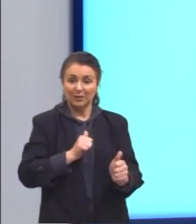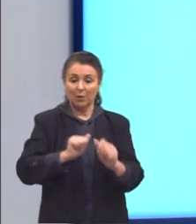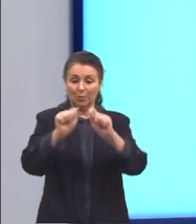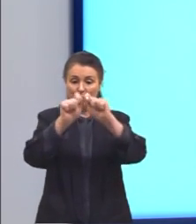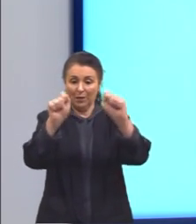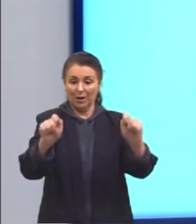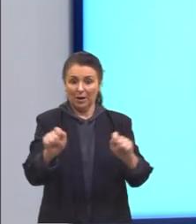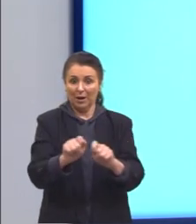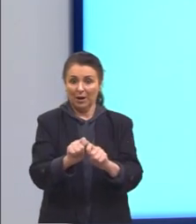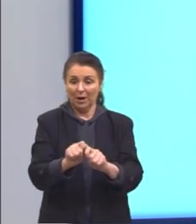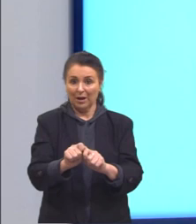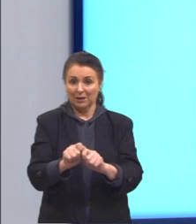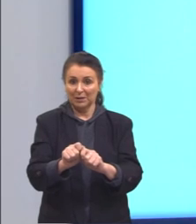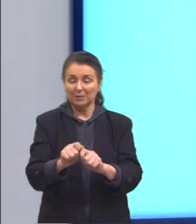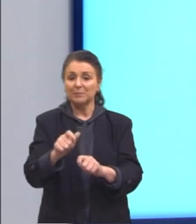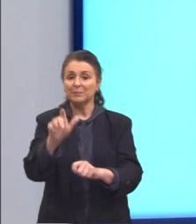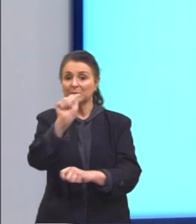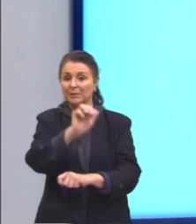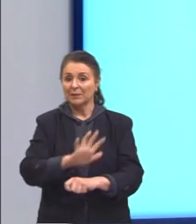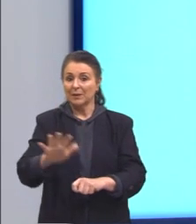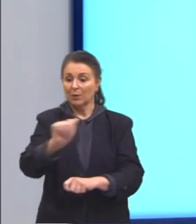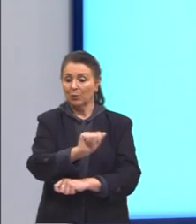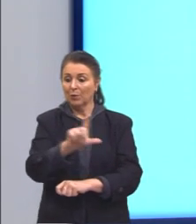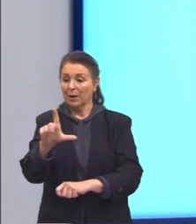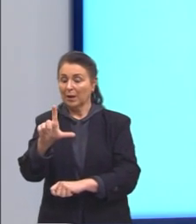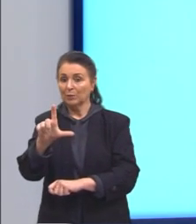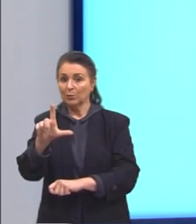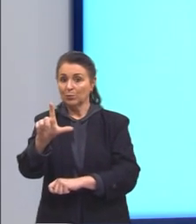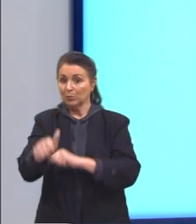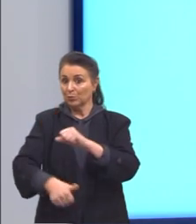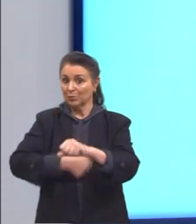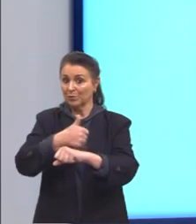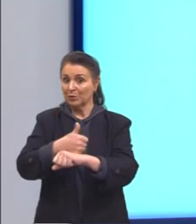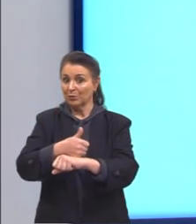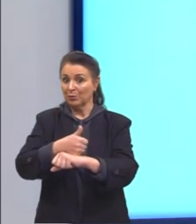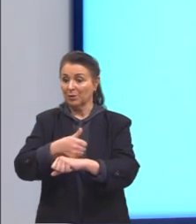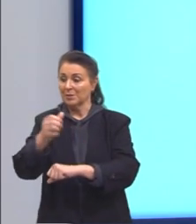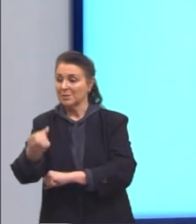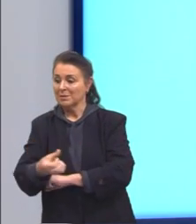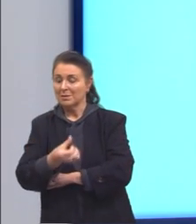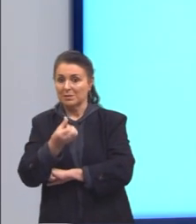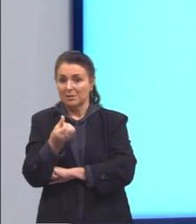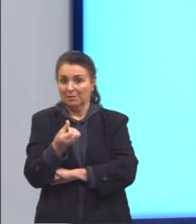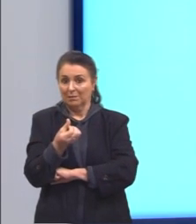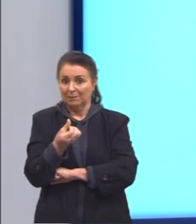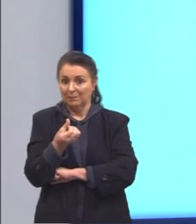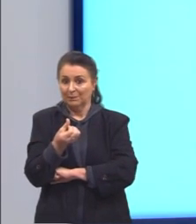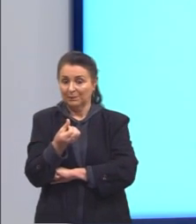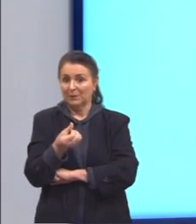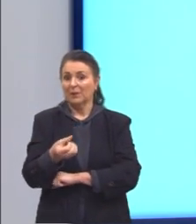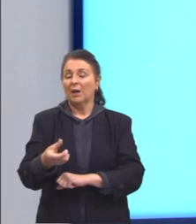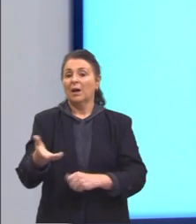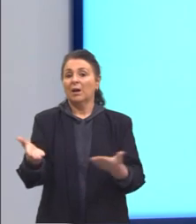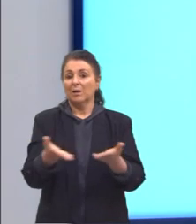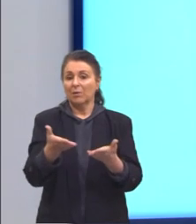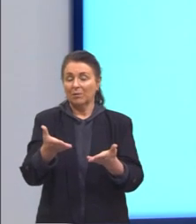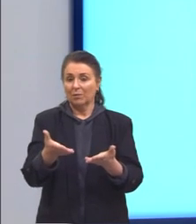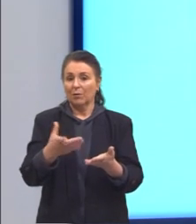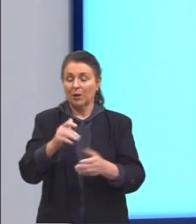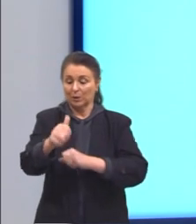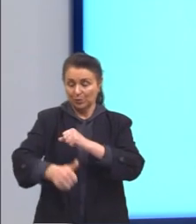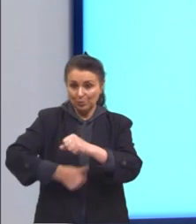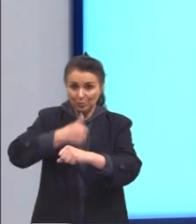nosso hexágono, o lado, nós vamos substituir, então, por 6. Aqui, gente, além de